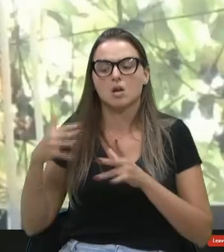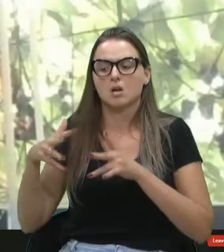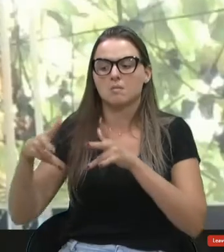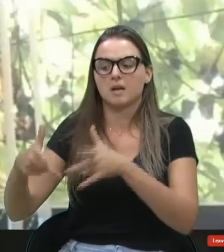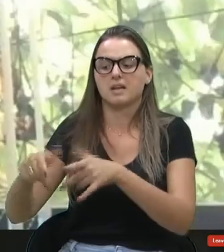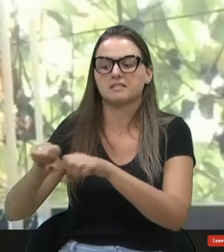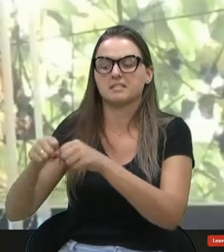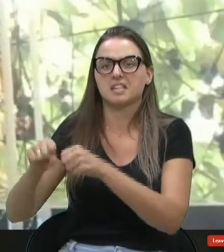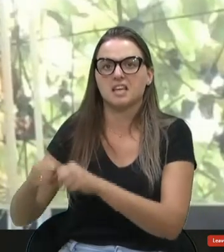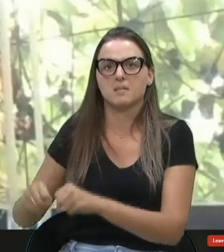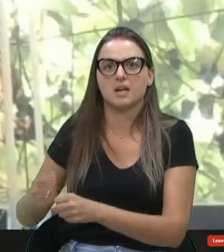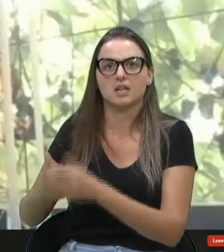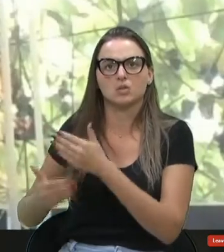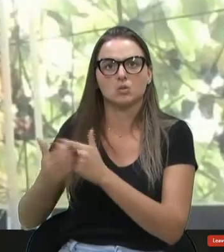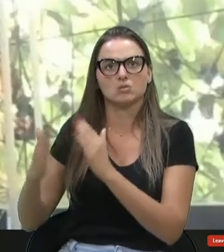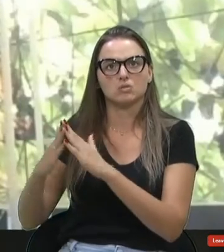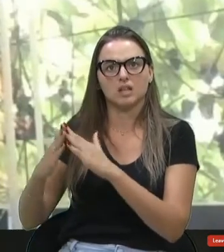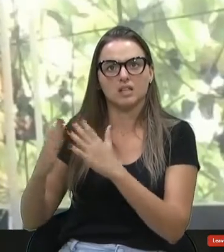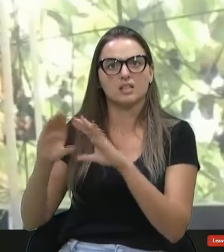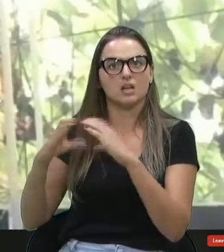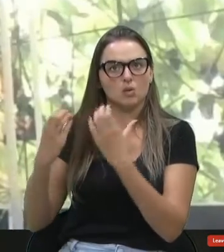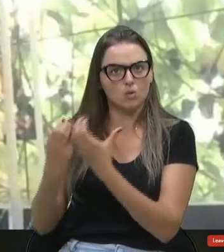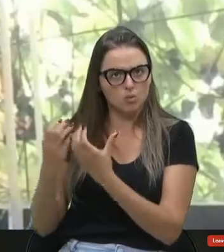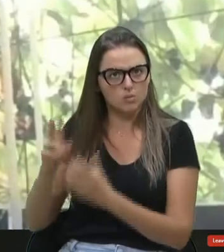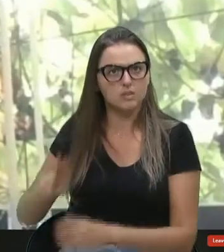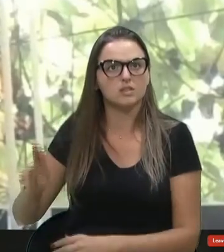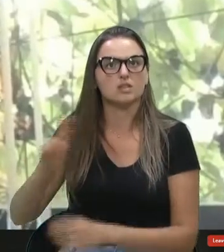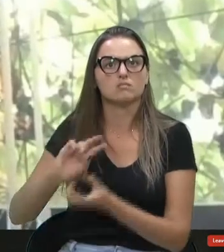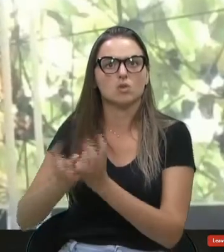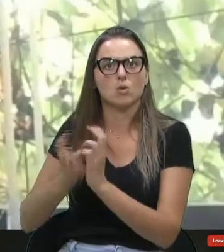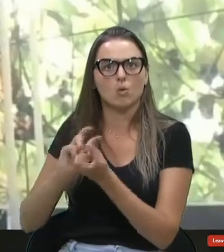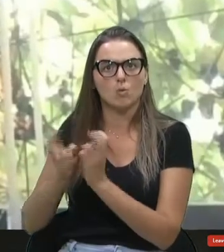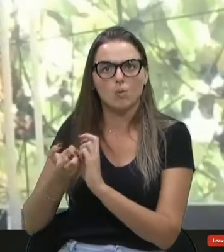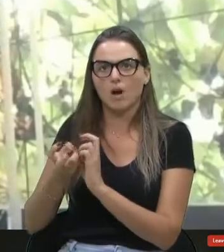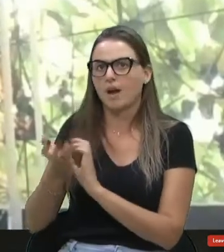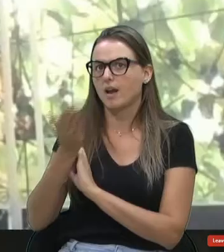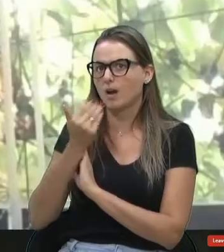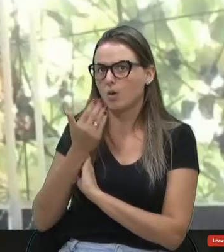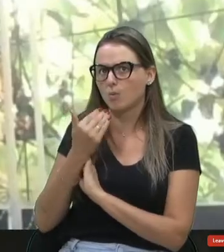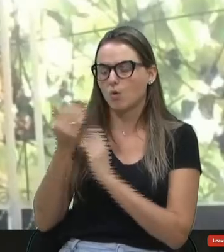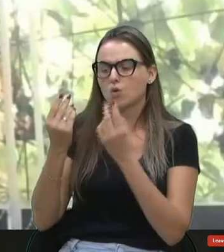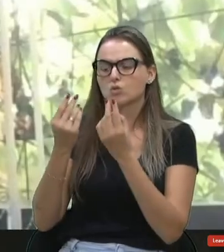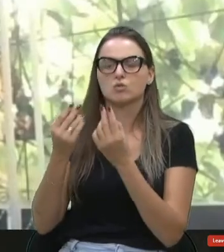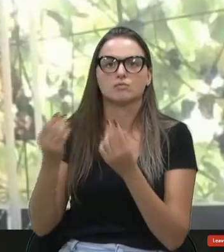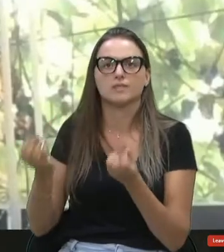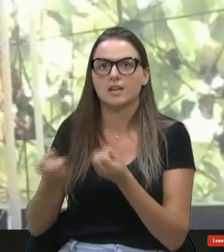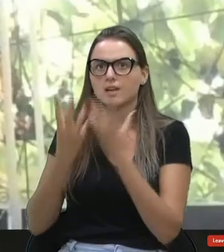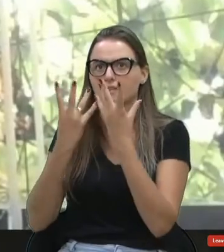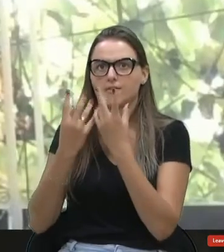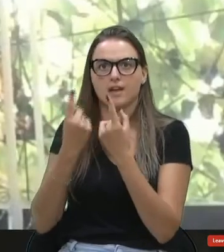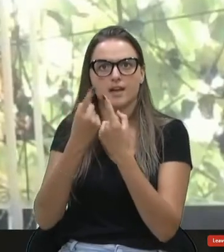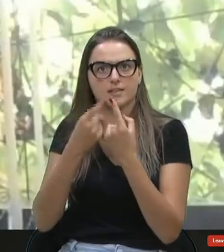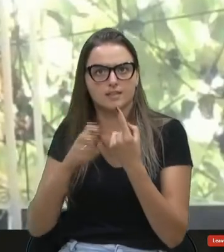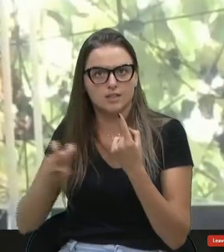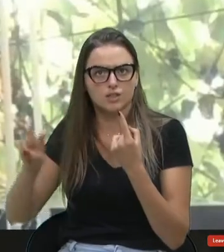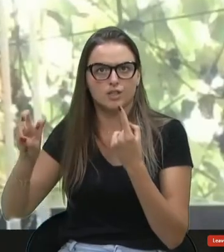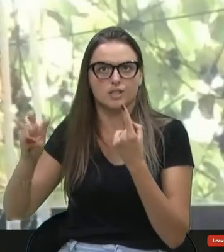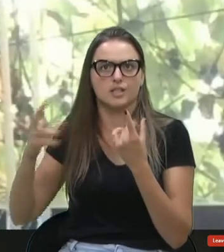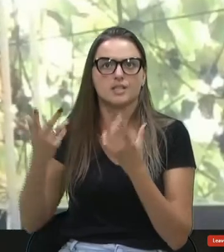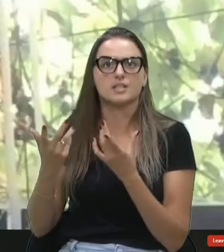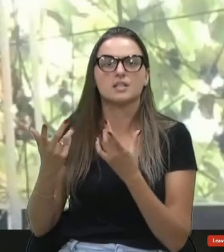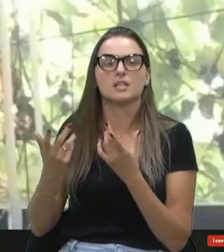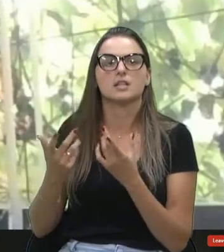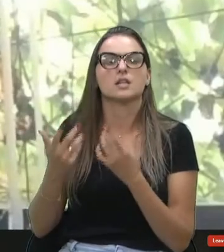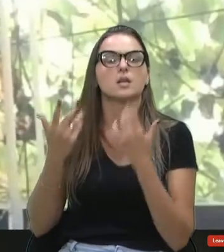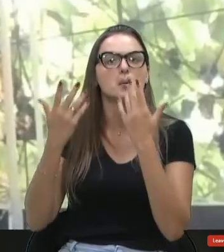espaço que a comunidade utilizava. Capoeira, almoço, festa de 15 anos. Então, parabéns, porque vai